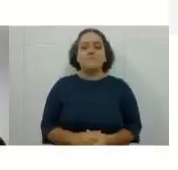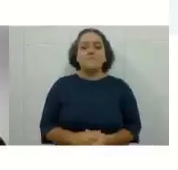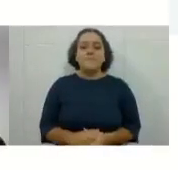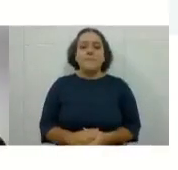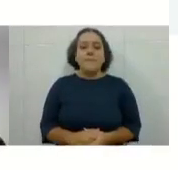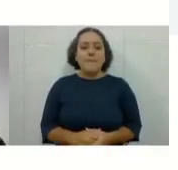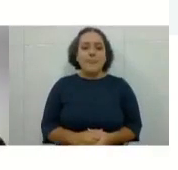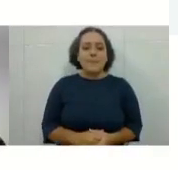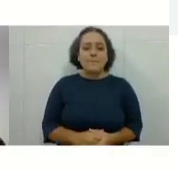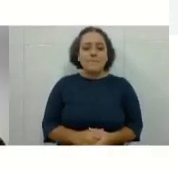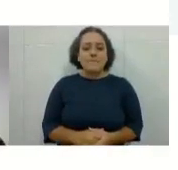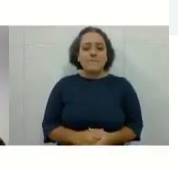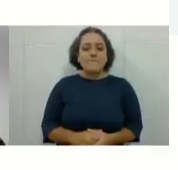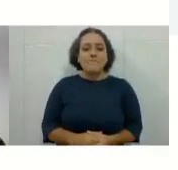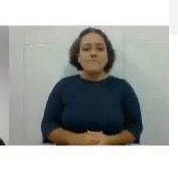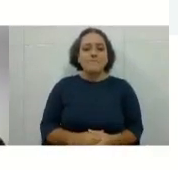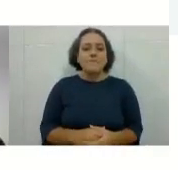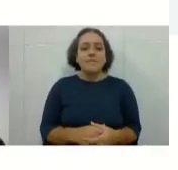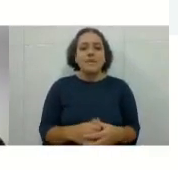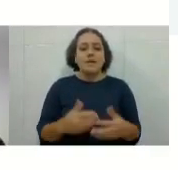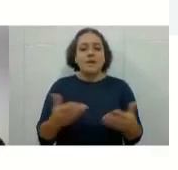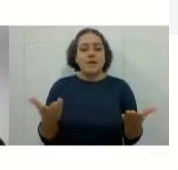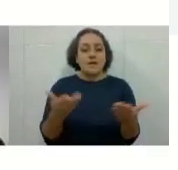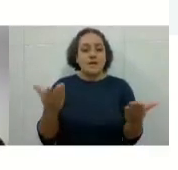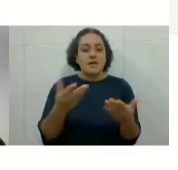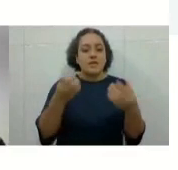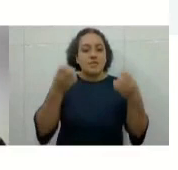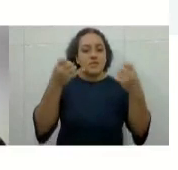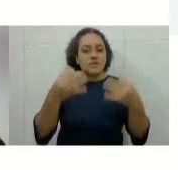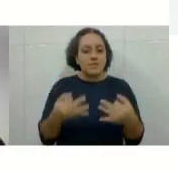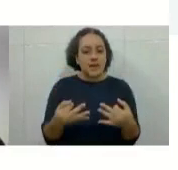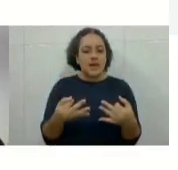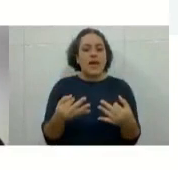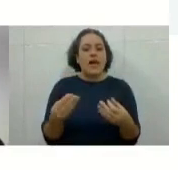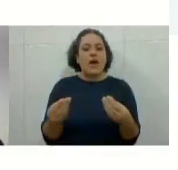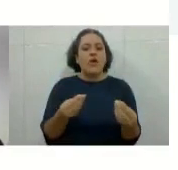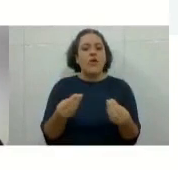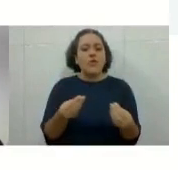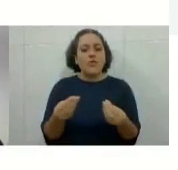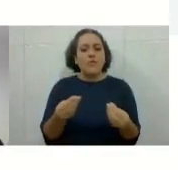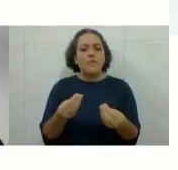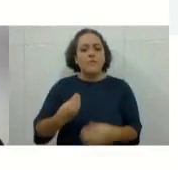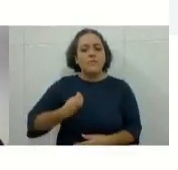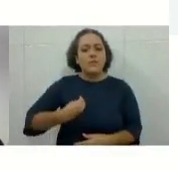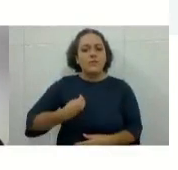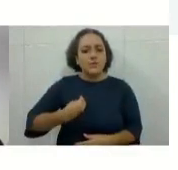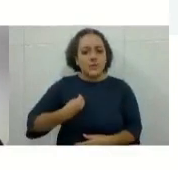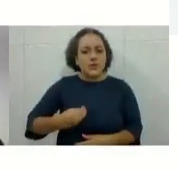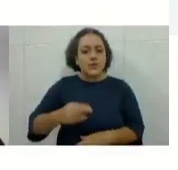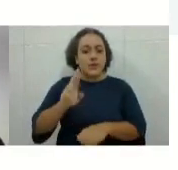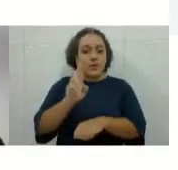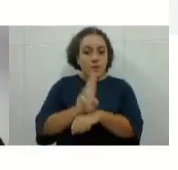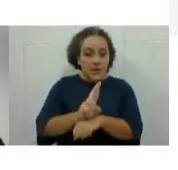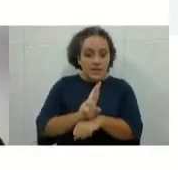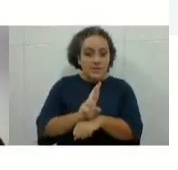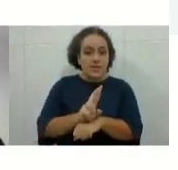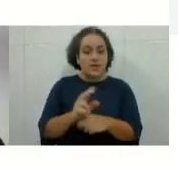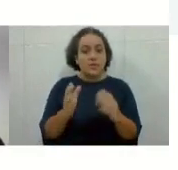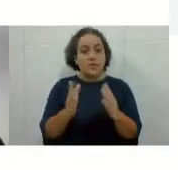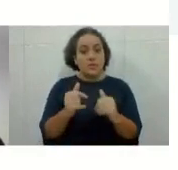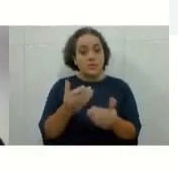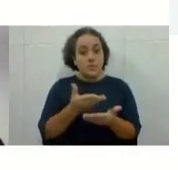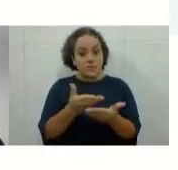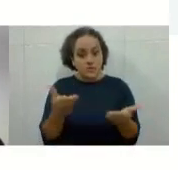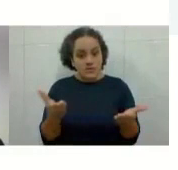Eu vou explicar um pouquinho para vocês como que funciona nesse momento de recuperação e eu vou pedir para que vocês prestem